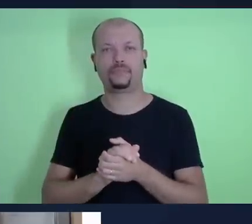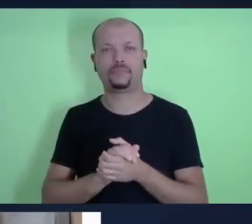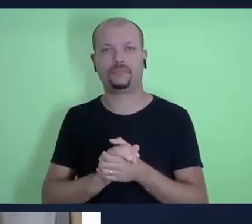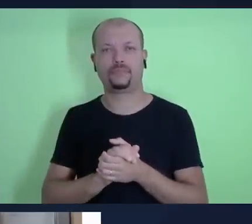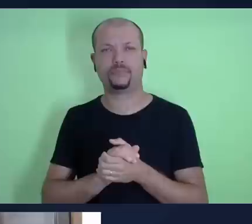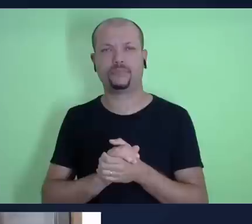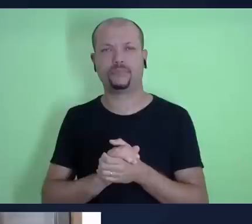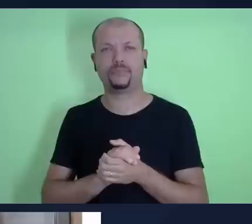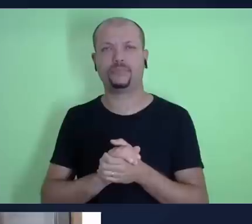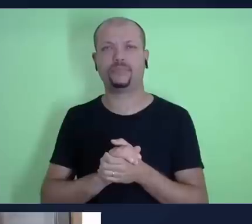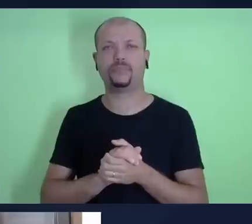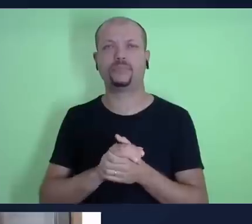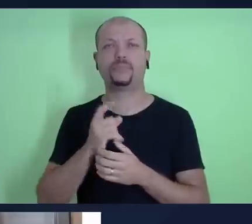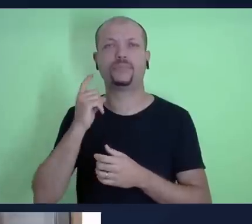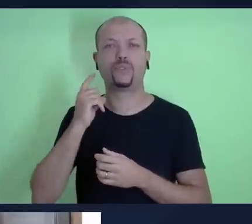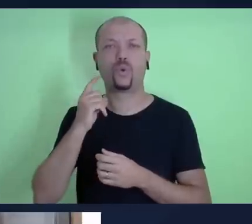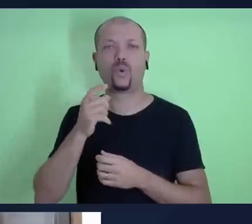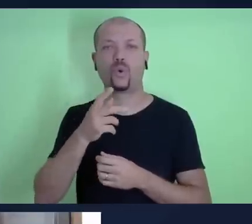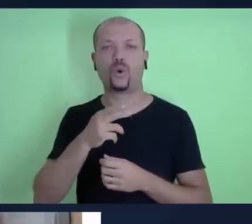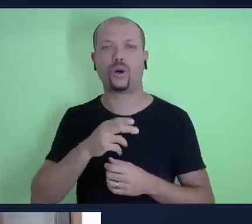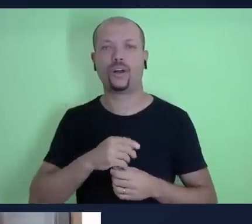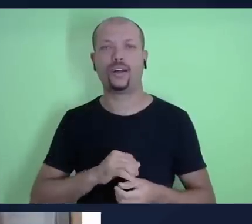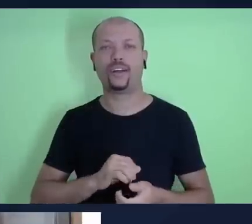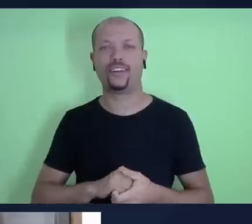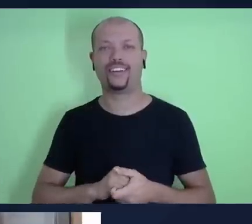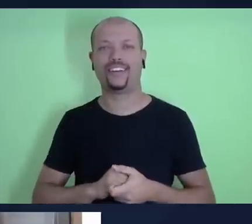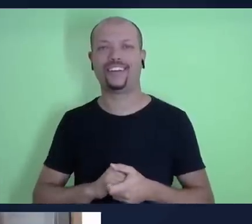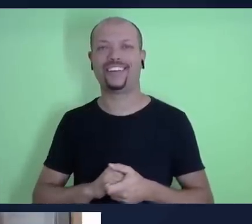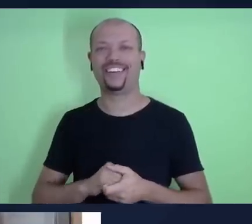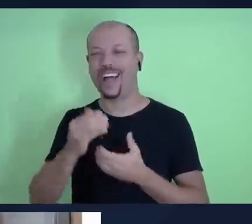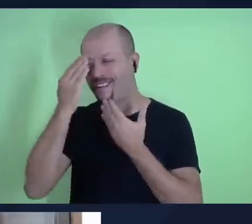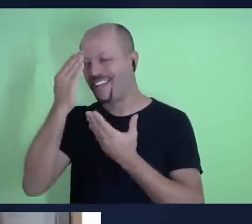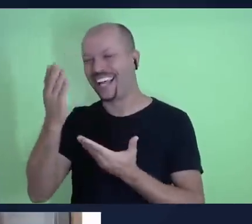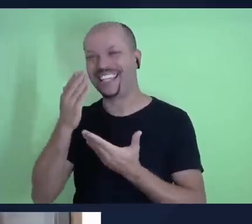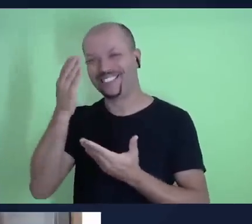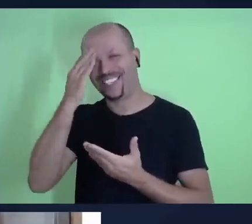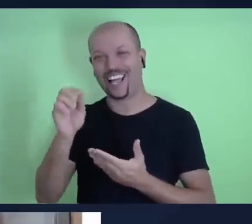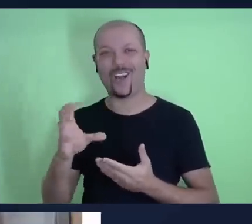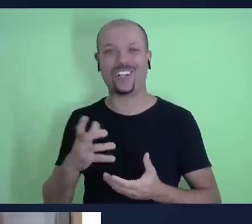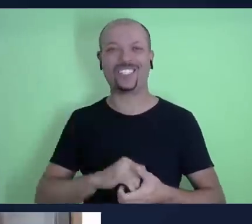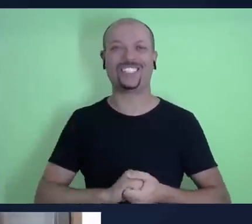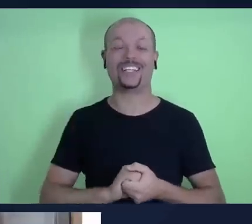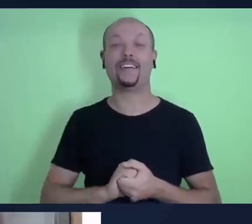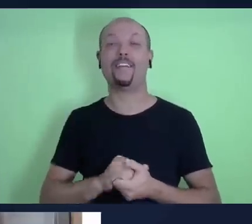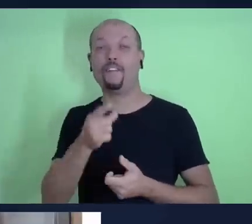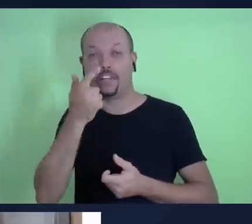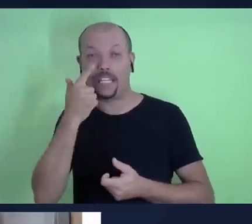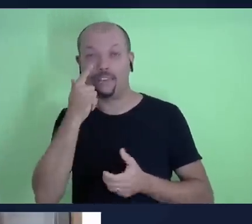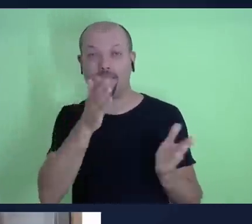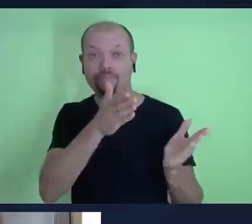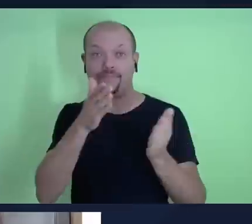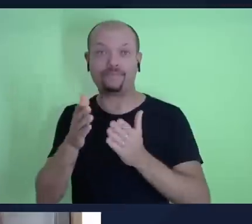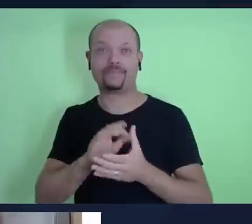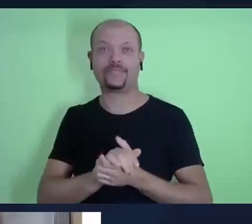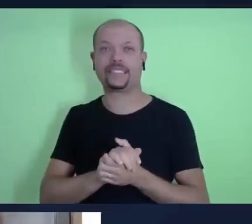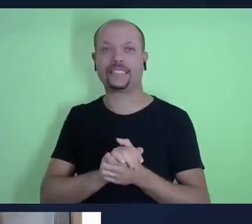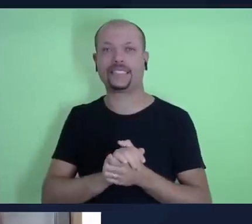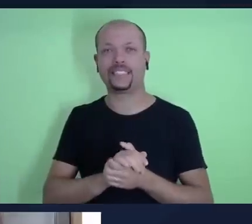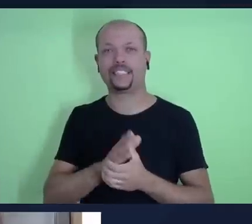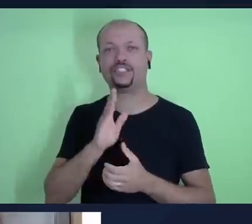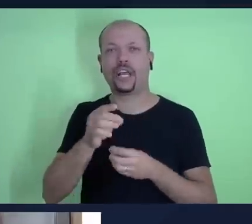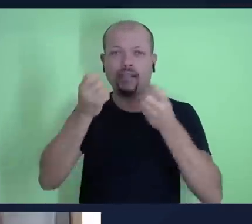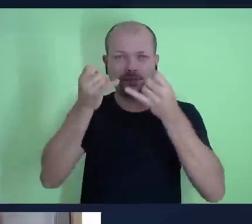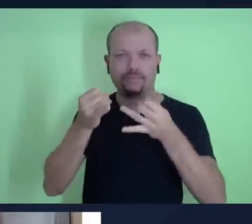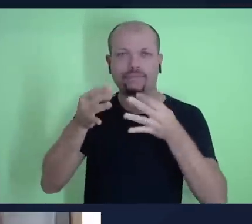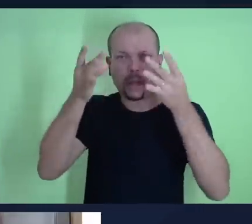Pastor Júlio, o seu microfone ficou mudo. Obrigado, querido, obrigado. Bom, você que nos acompanha, gastamos um tempinho a mais